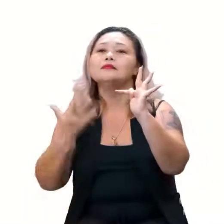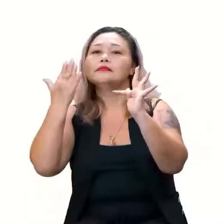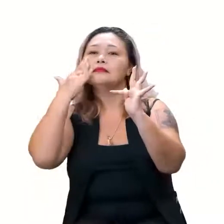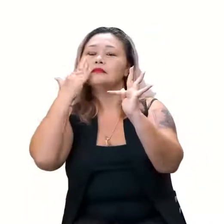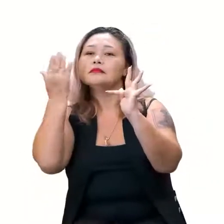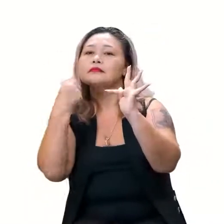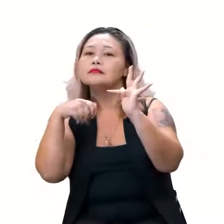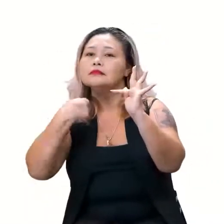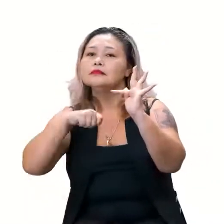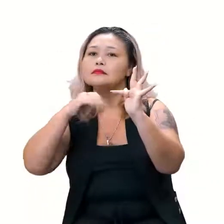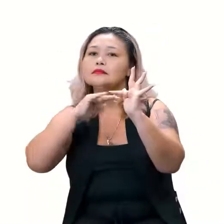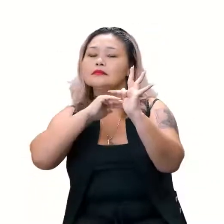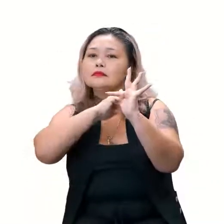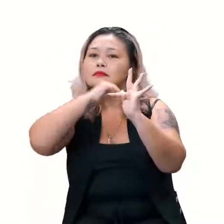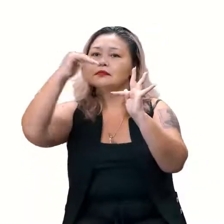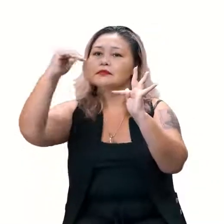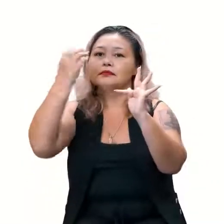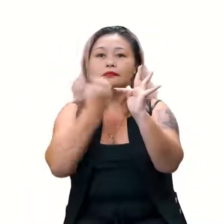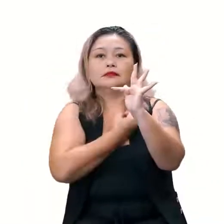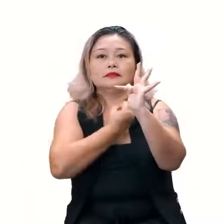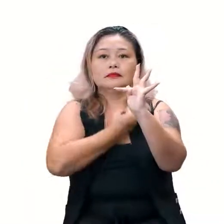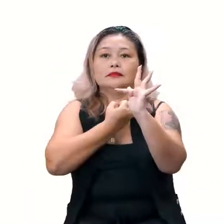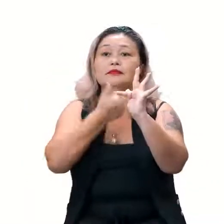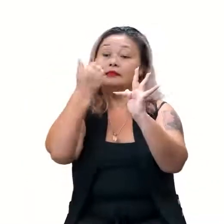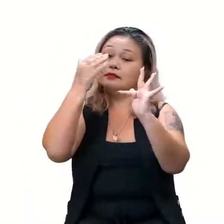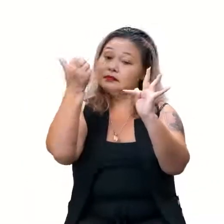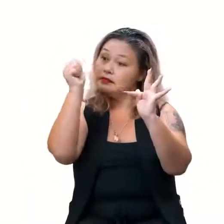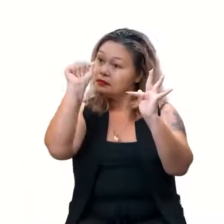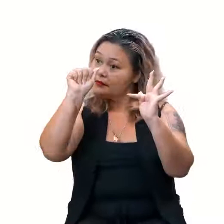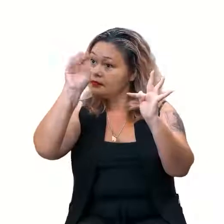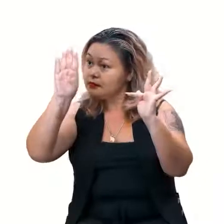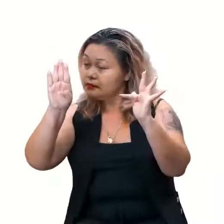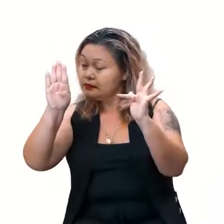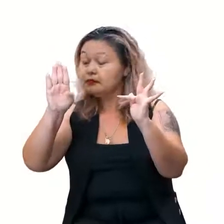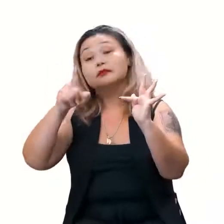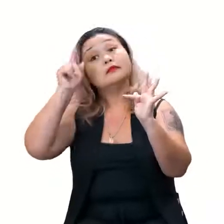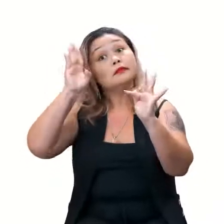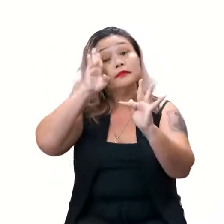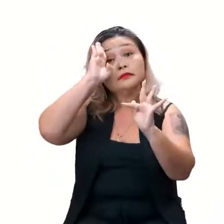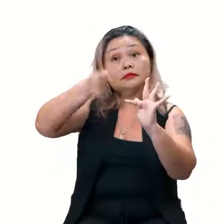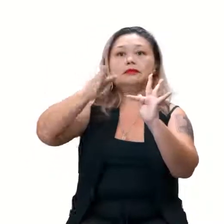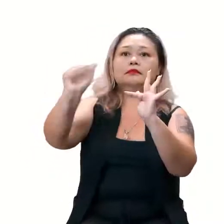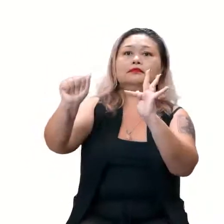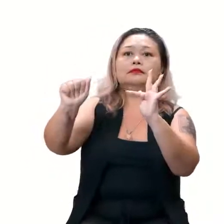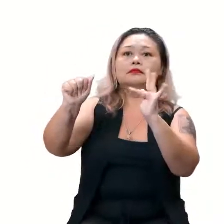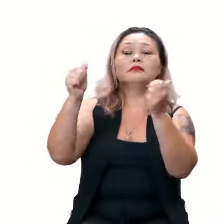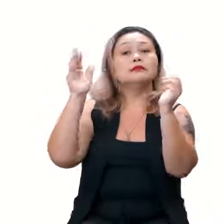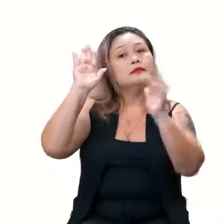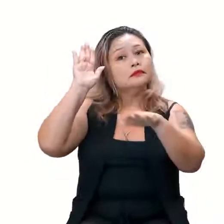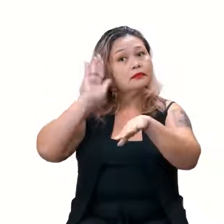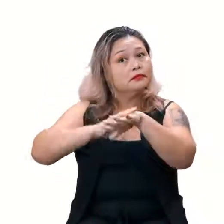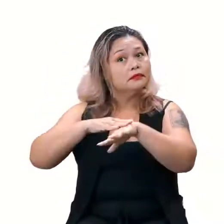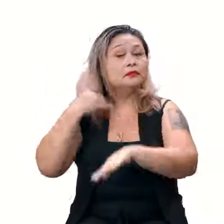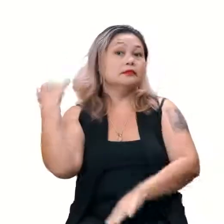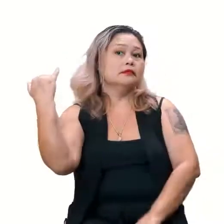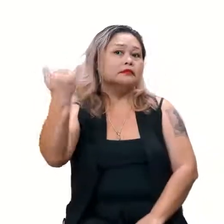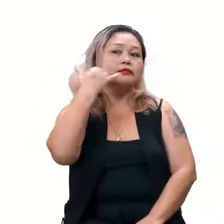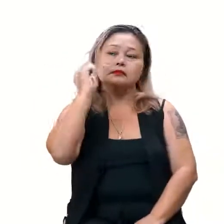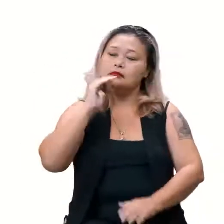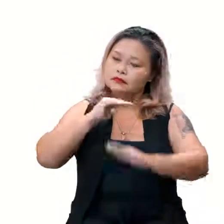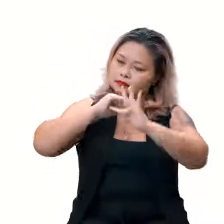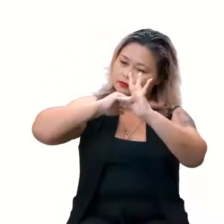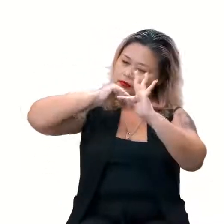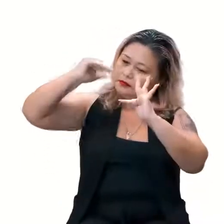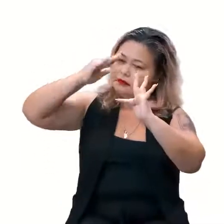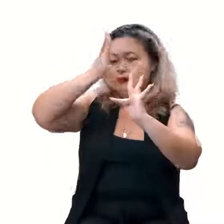a gente precisa primeiro? Os valores de A e B. Isso, principalmente de A, Isso, o A é mais importante. Quem determina o crescimento ou o